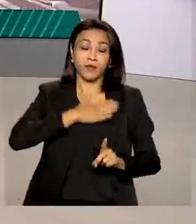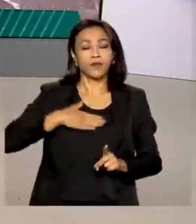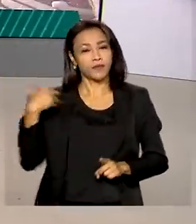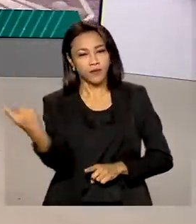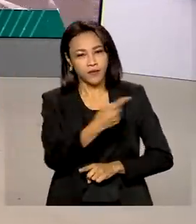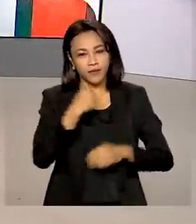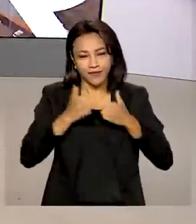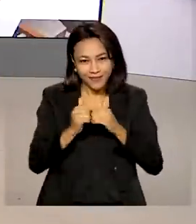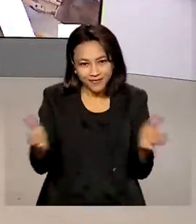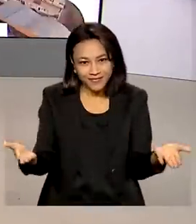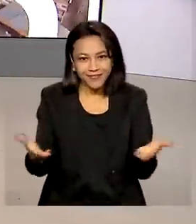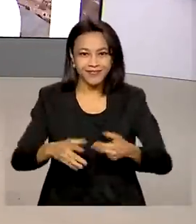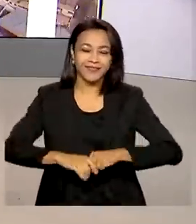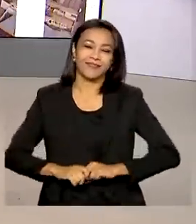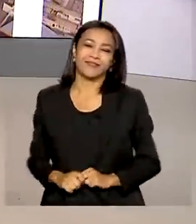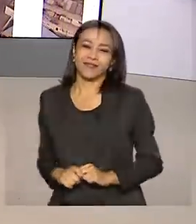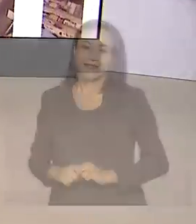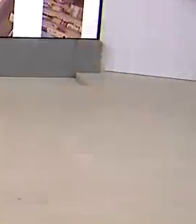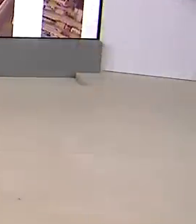Brasil em Dia já está no ar.